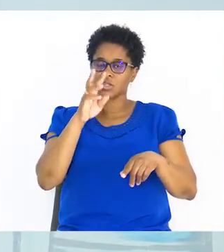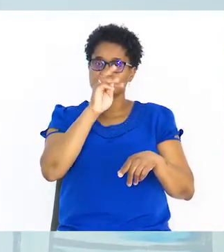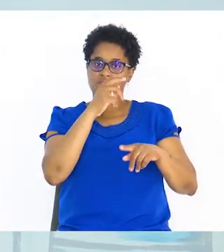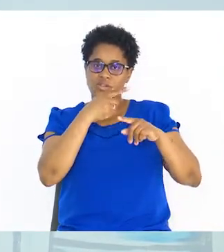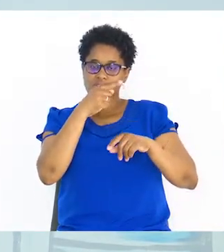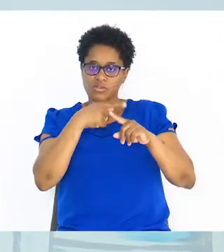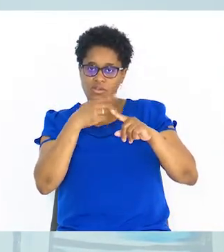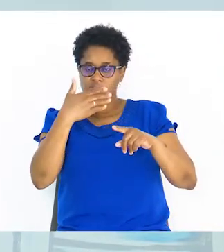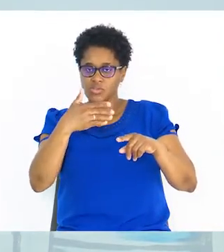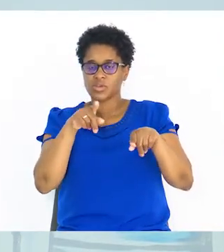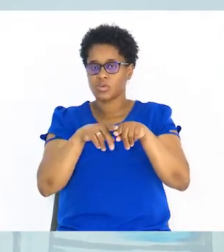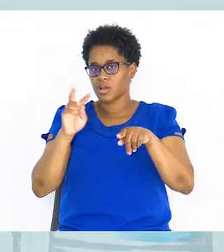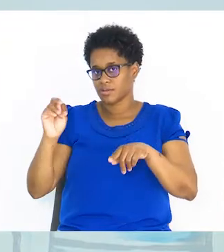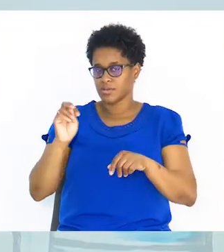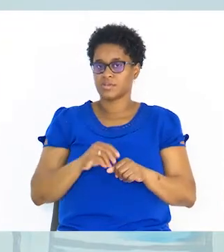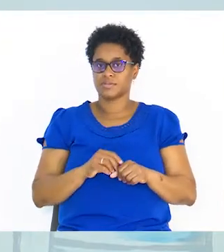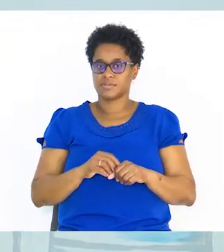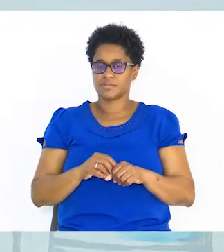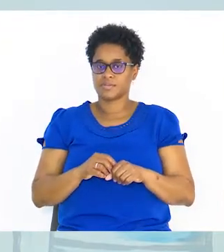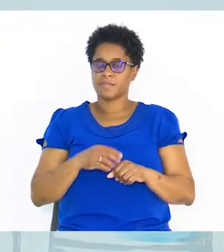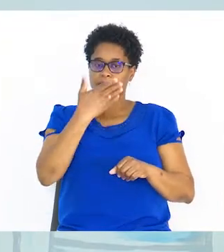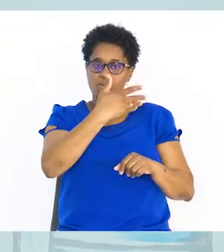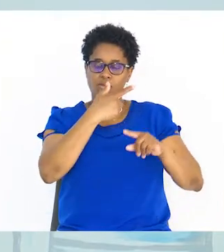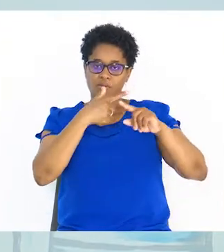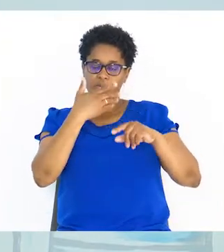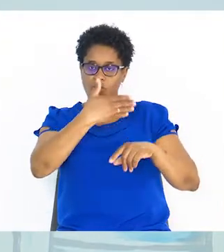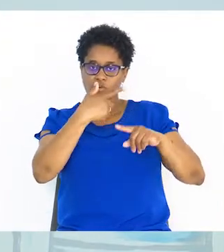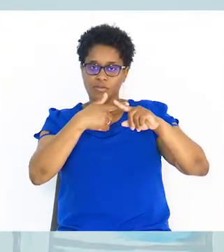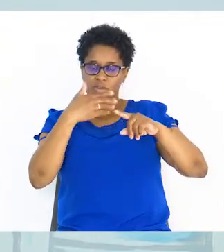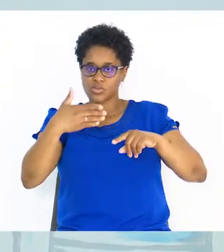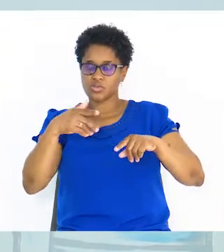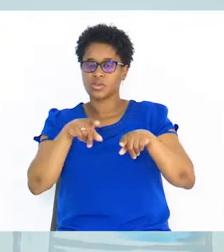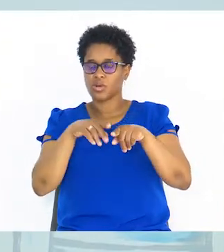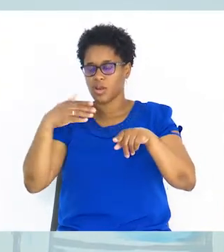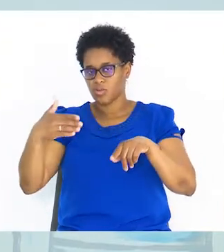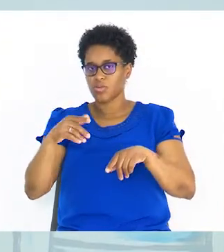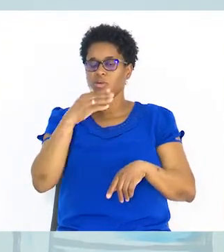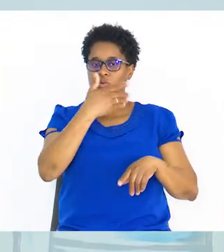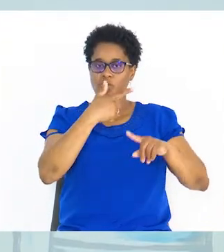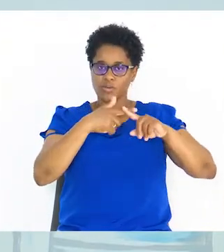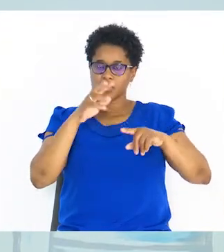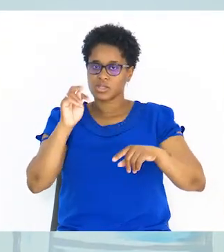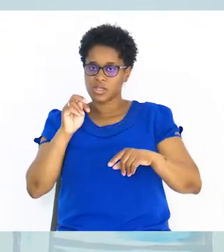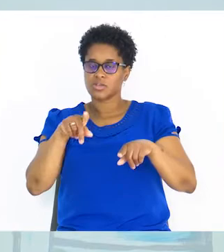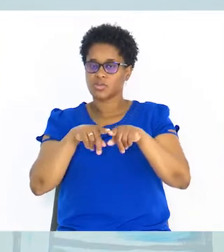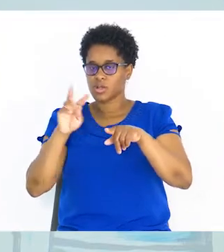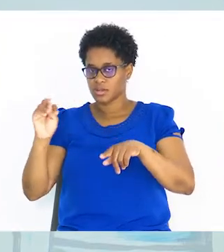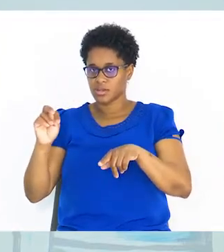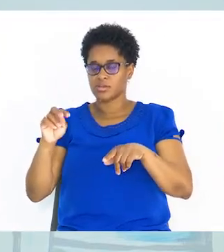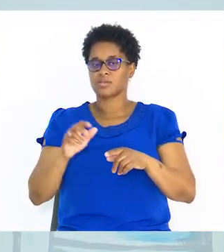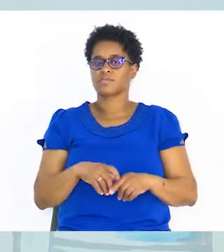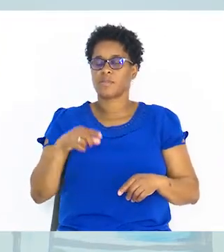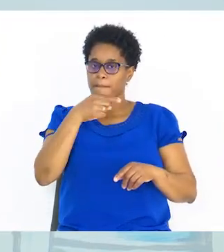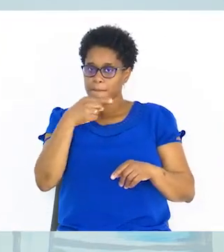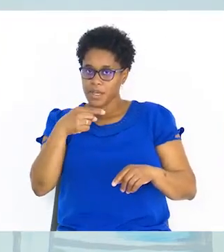vezes 1 dá 3. 1 vezes 1 dá 1. 1 vezes 3 dá 3